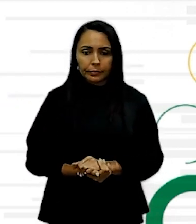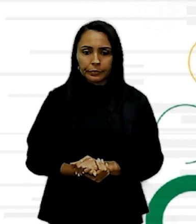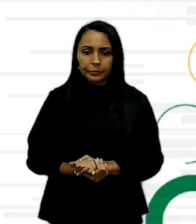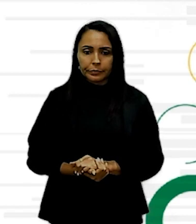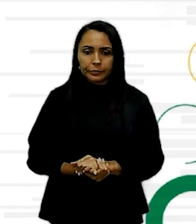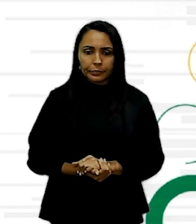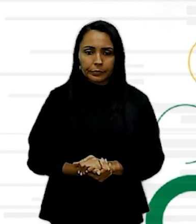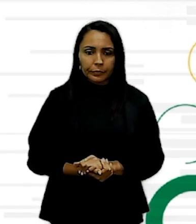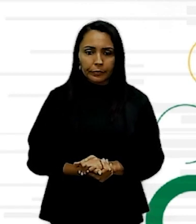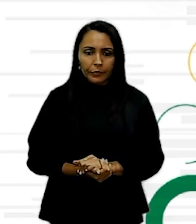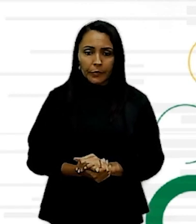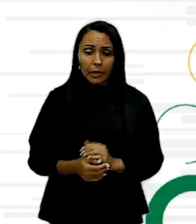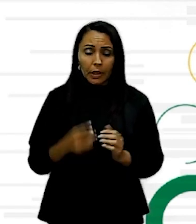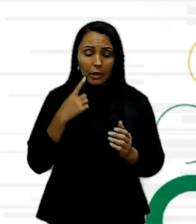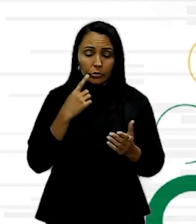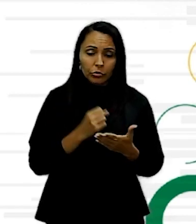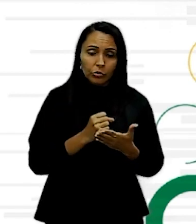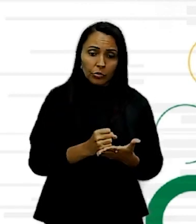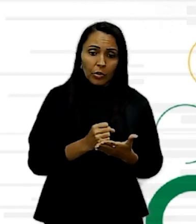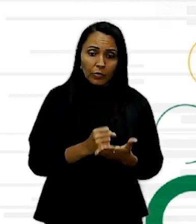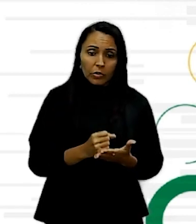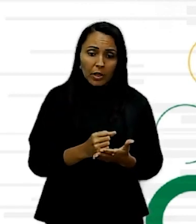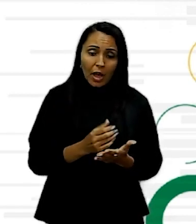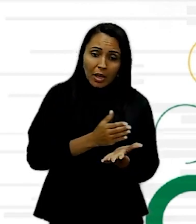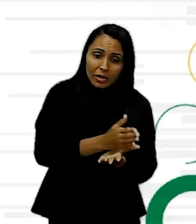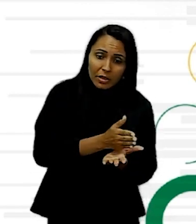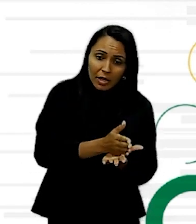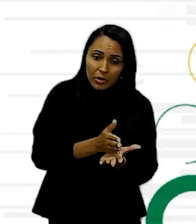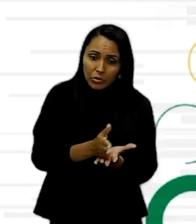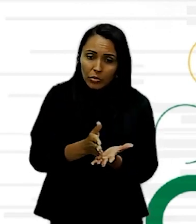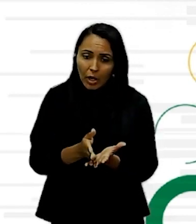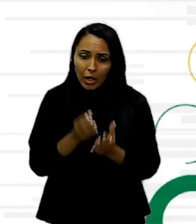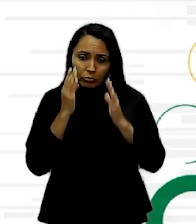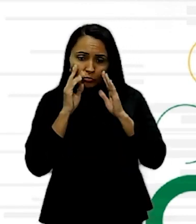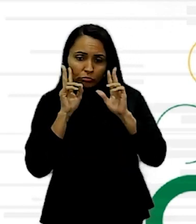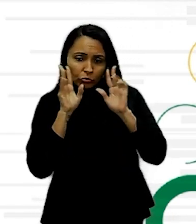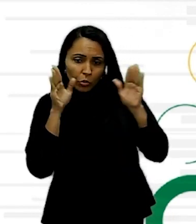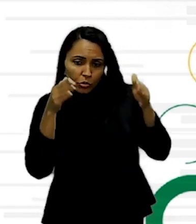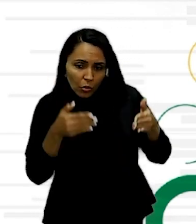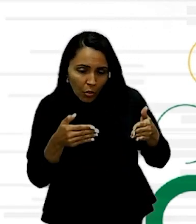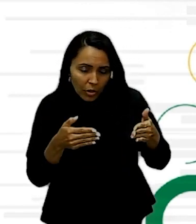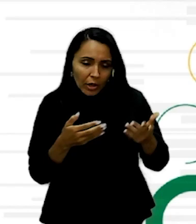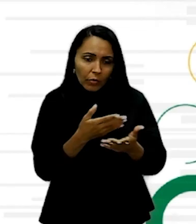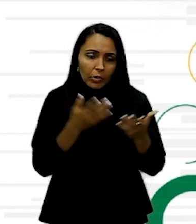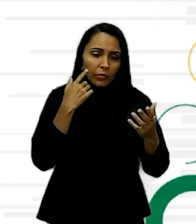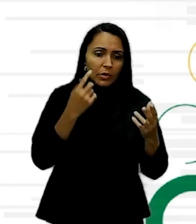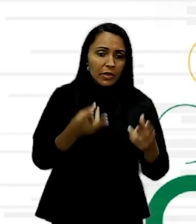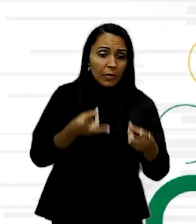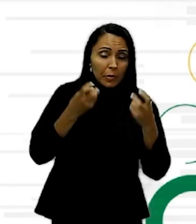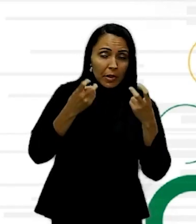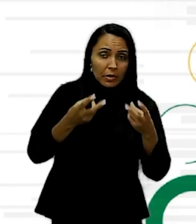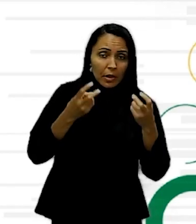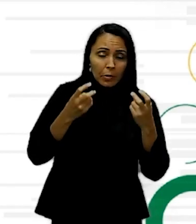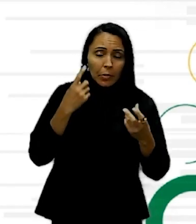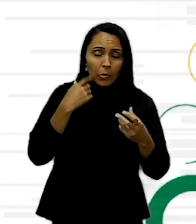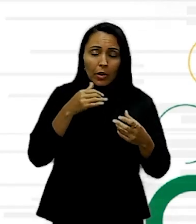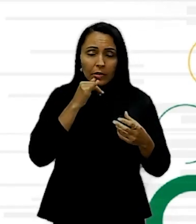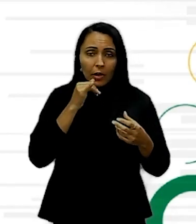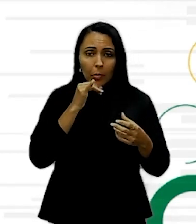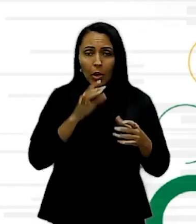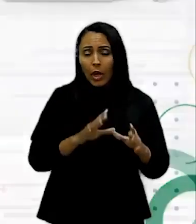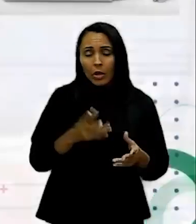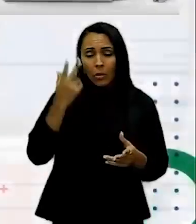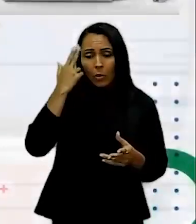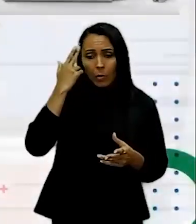As sereifas ajudam a gente A direcionar o nosso olhar Então pode perceber que Quando você vai ler um livro Por exemplo É comum que